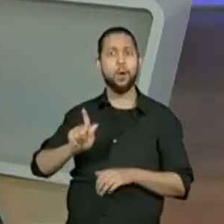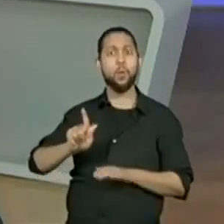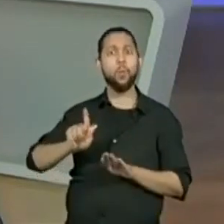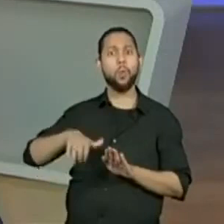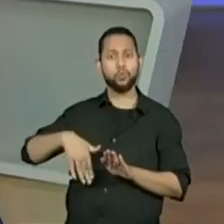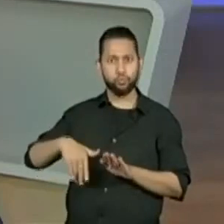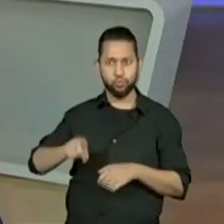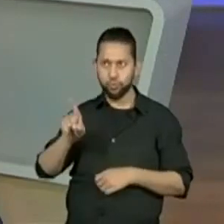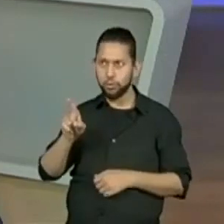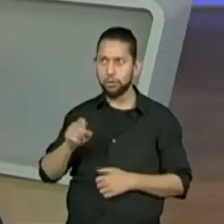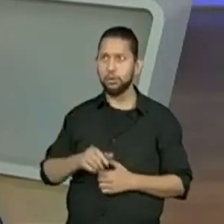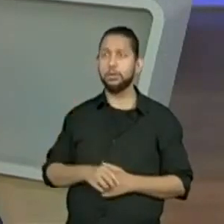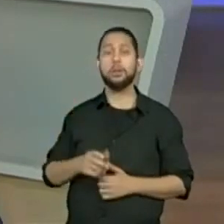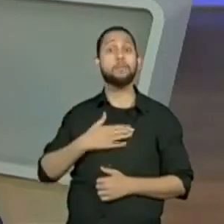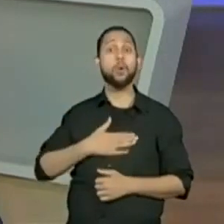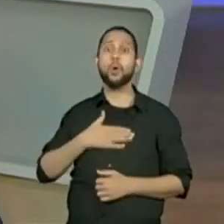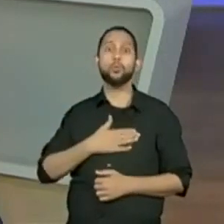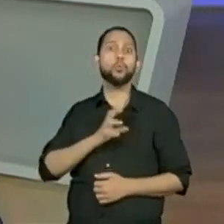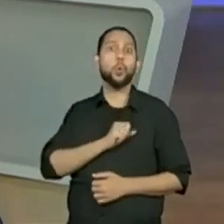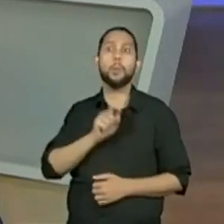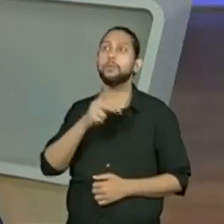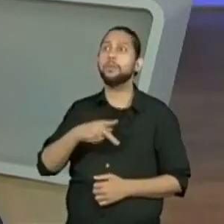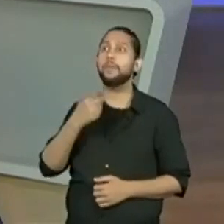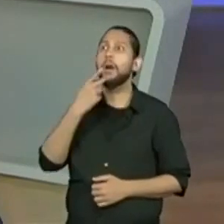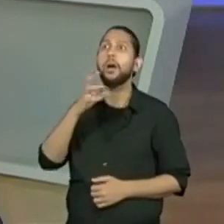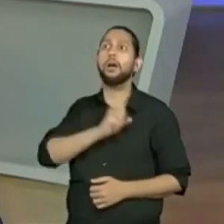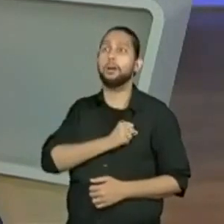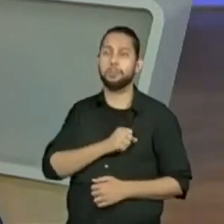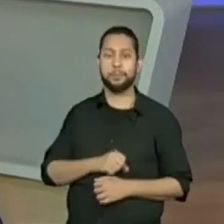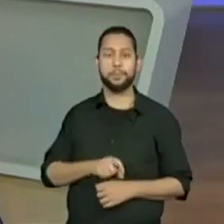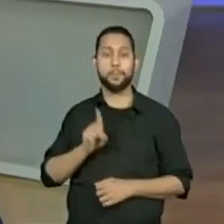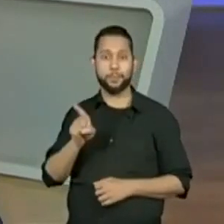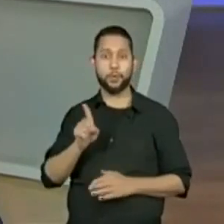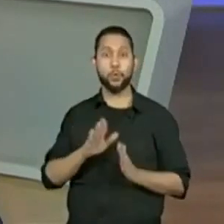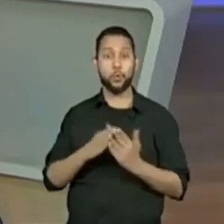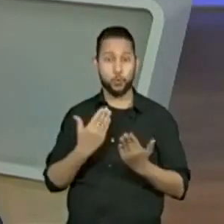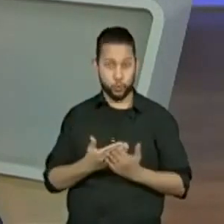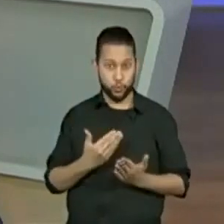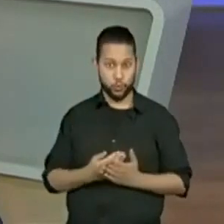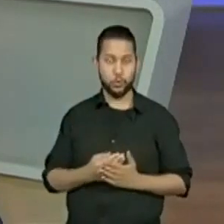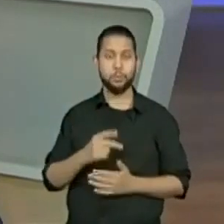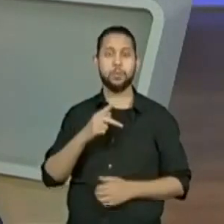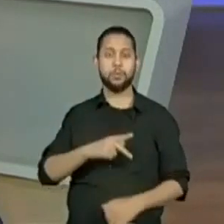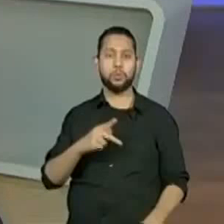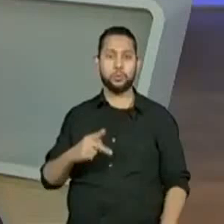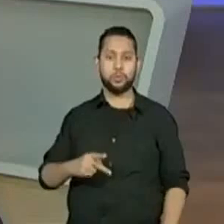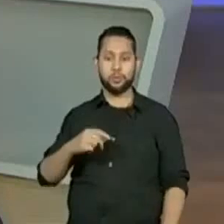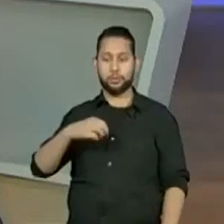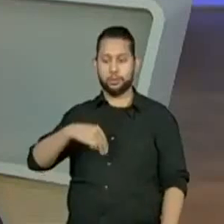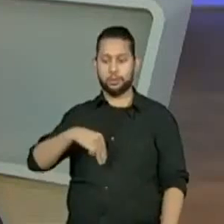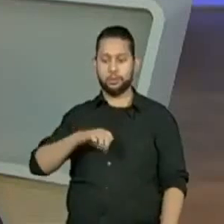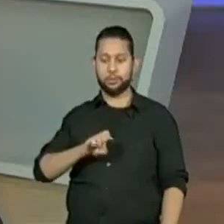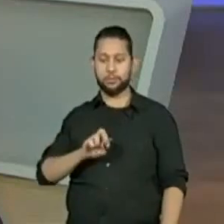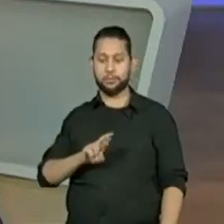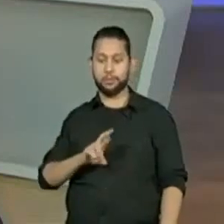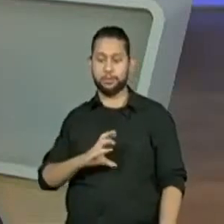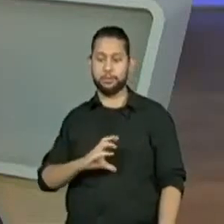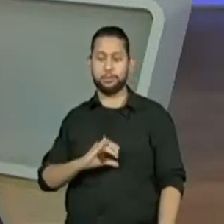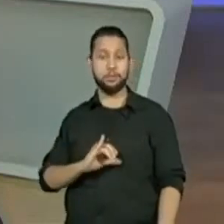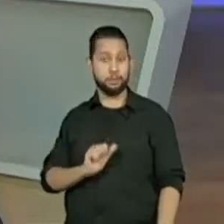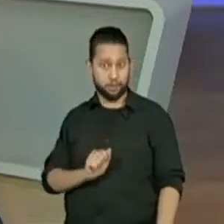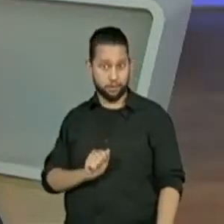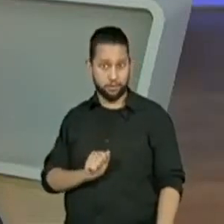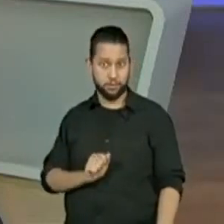que adora, adora Fernando Pessoa. Escola, professora Mércia Preti, se eu pronunciei certo,